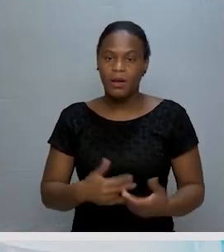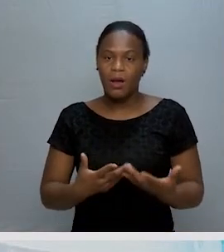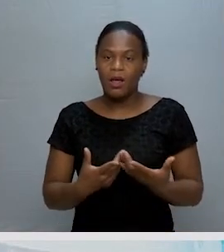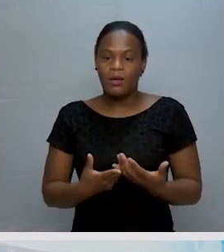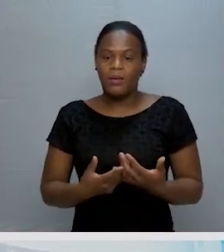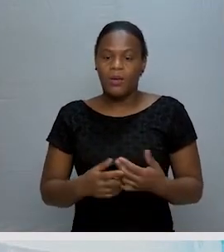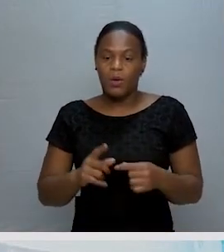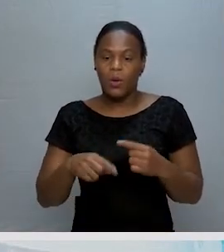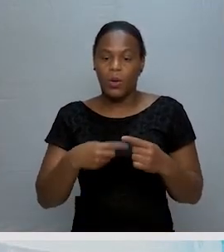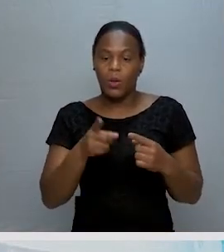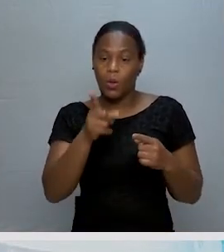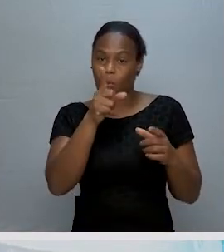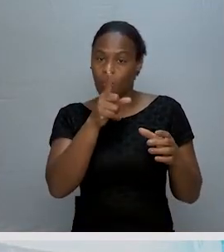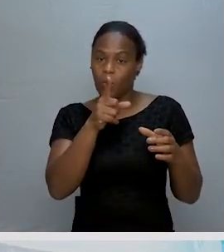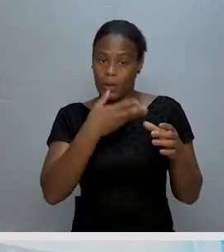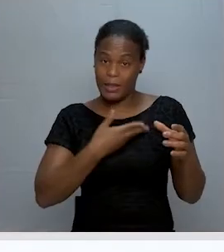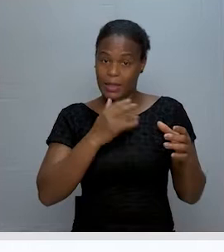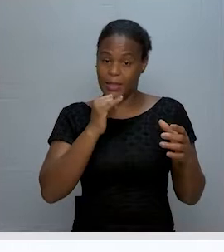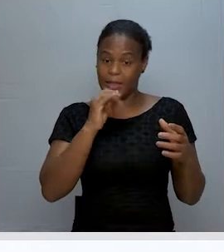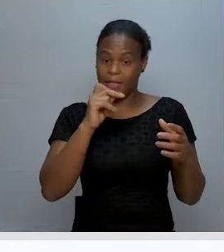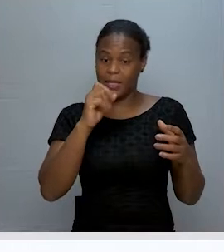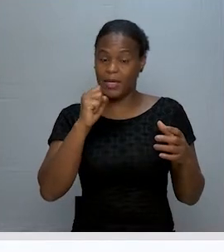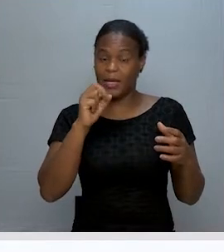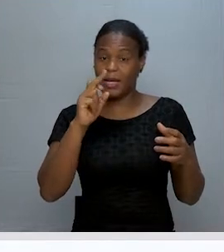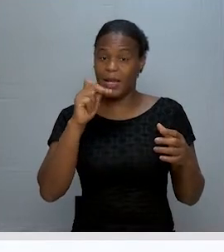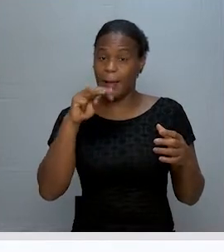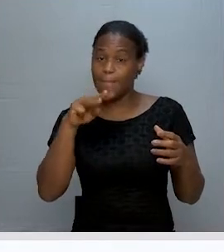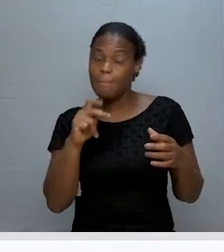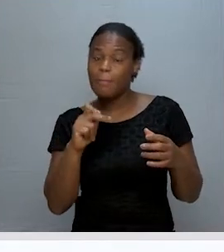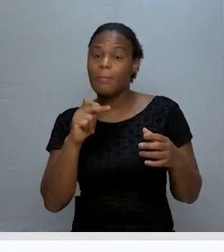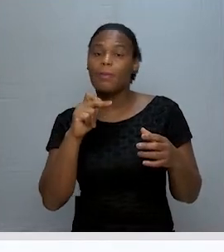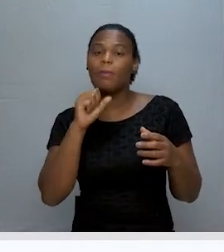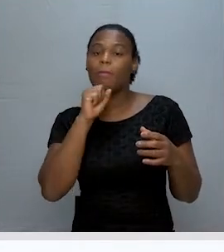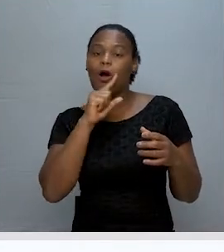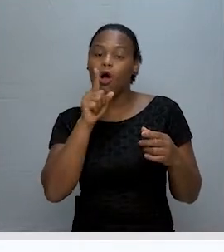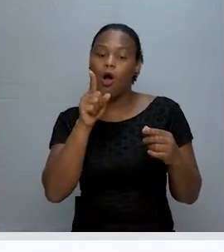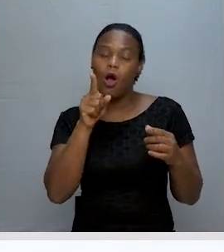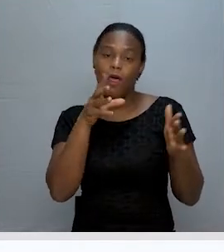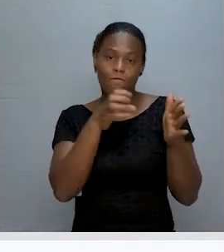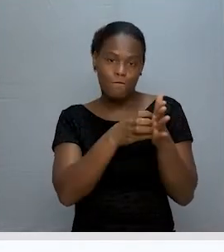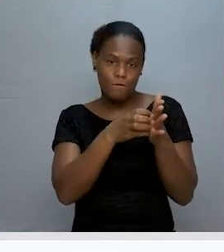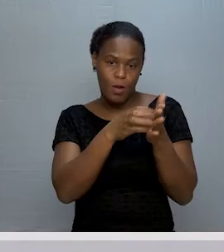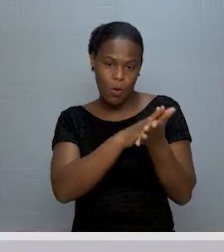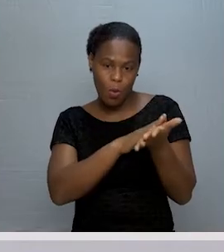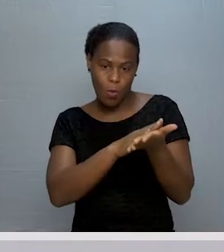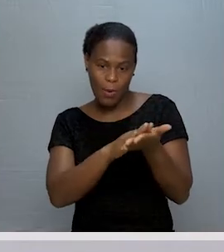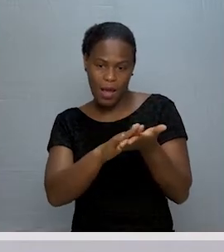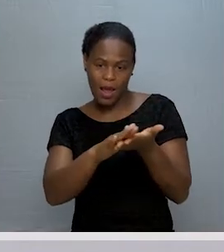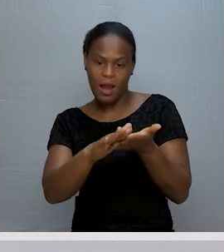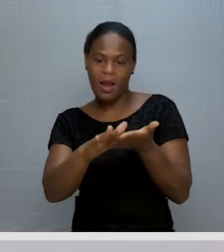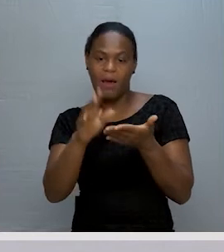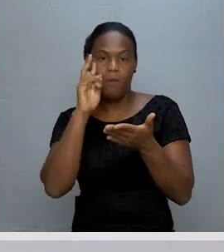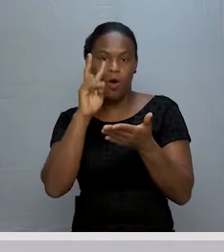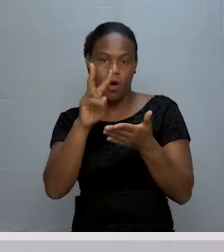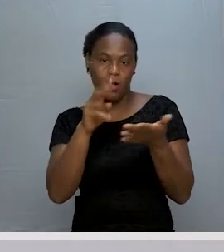diagrama. Um conjunto pode ser representado por meio de uma figura plana. Está certo? Eu vou mostrar aqui. Figura